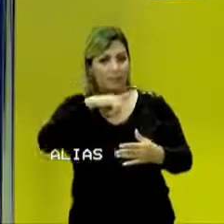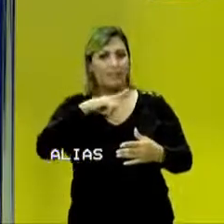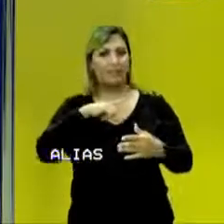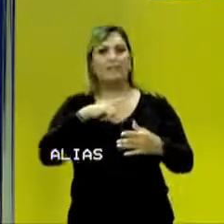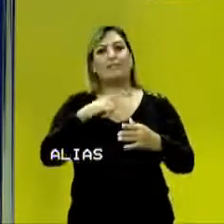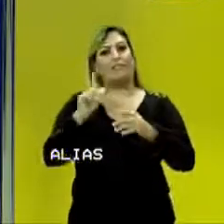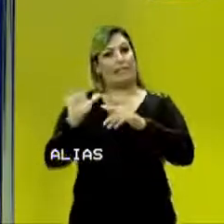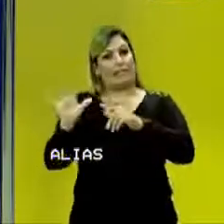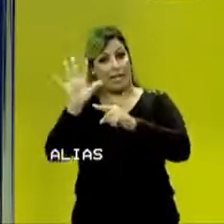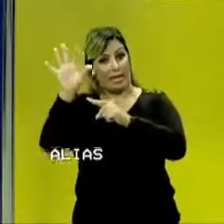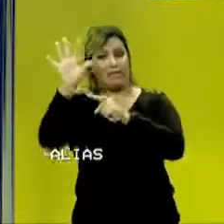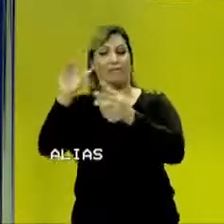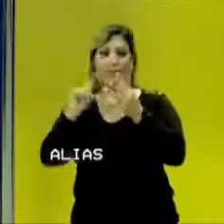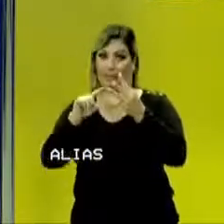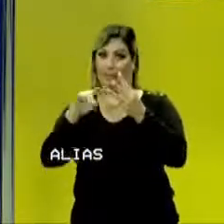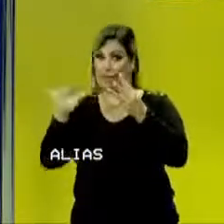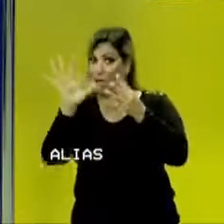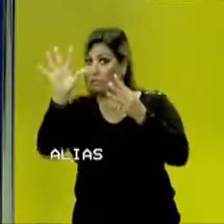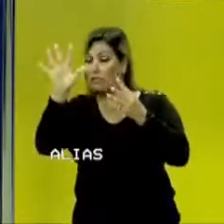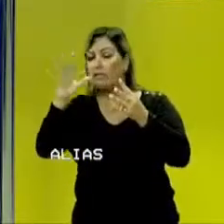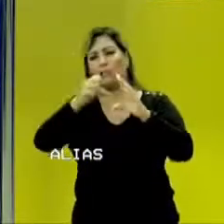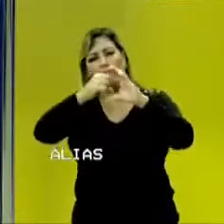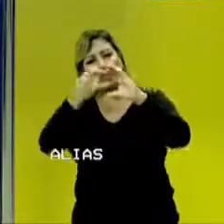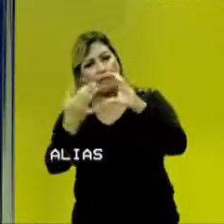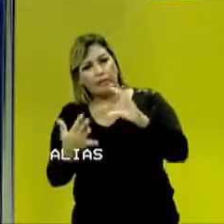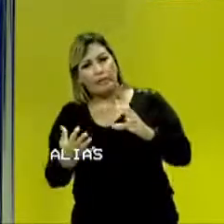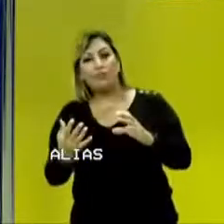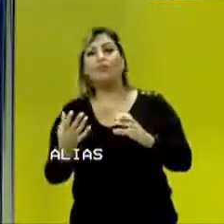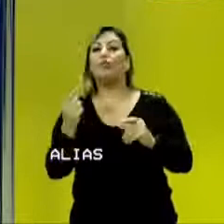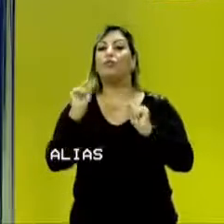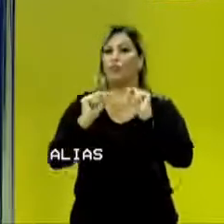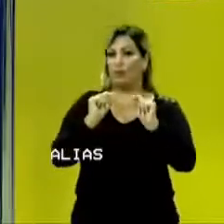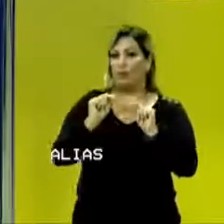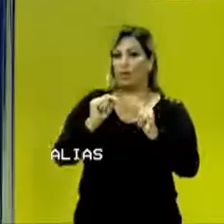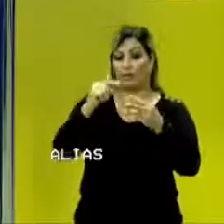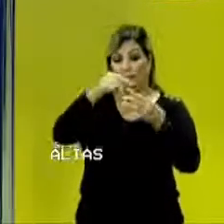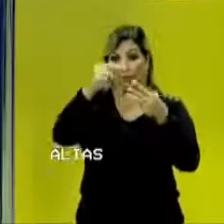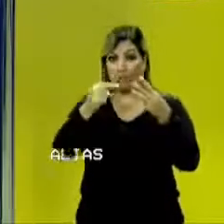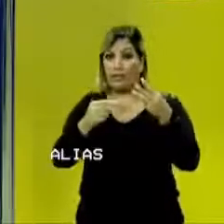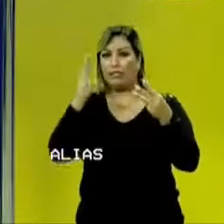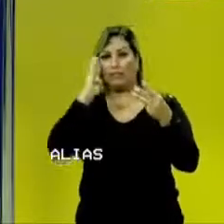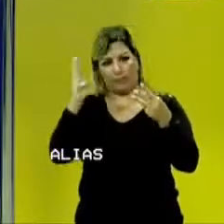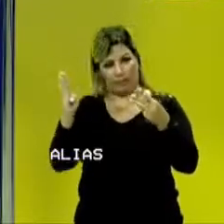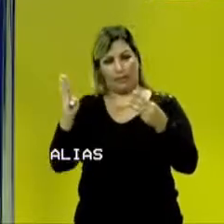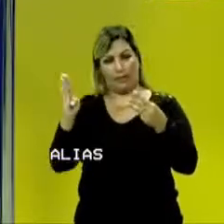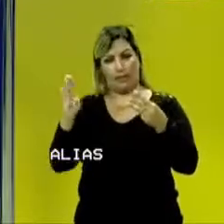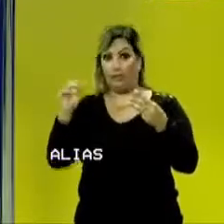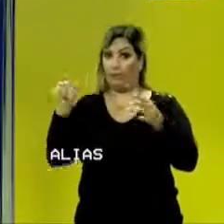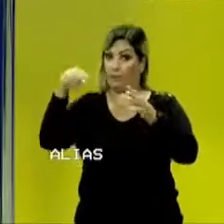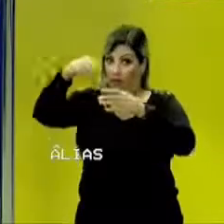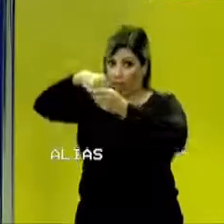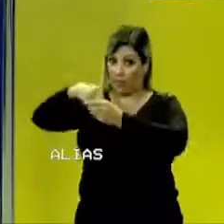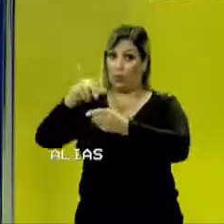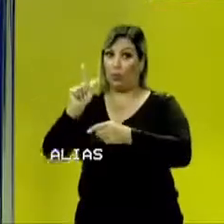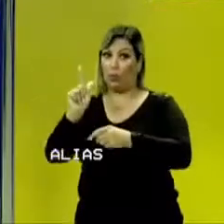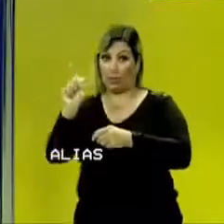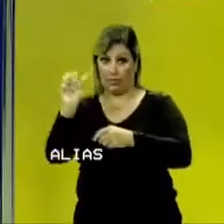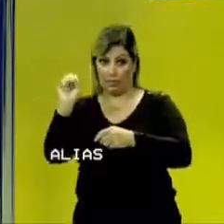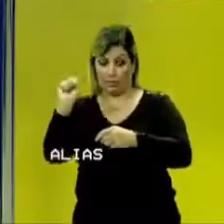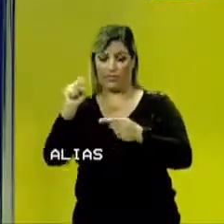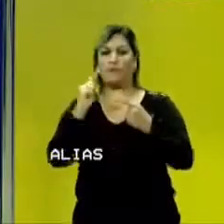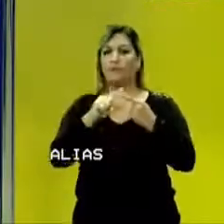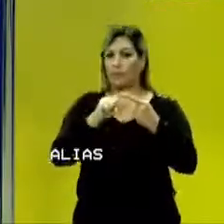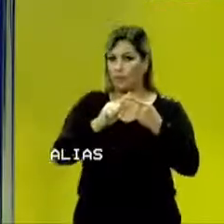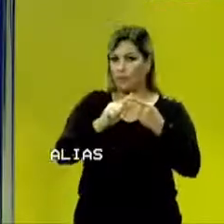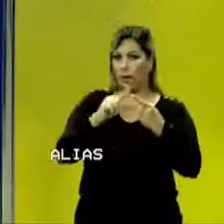o estado de um gás, ele vai ser caracterizado pelo valor de três grandezas físicas. A gente vai observar três grandezas.